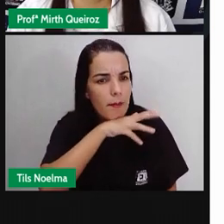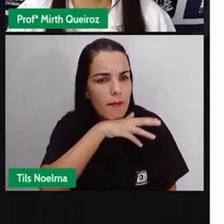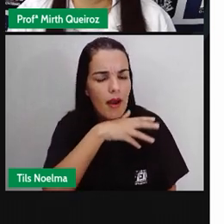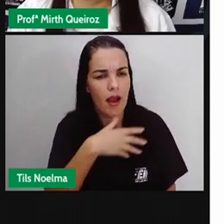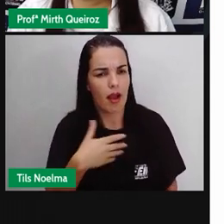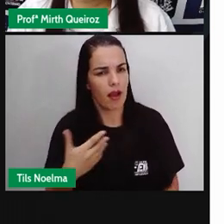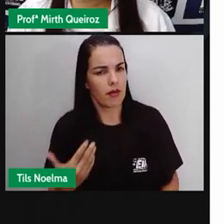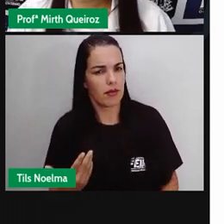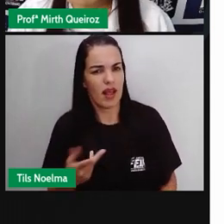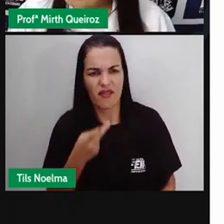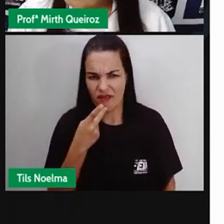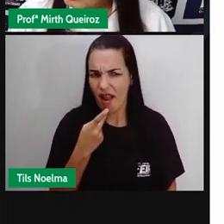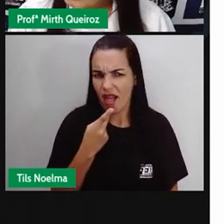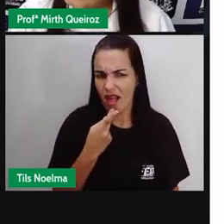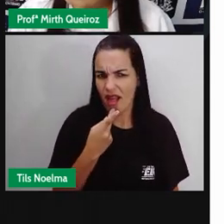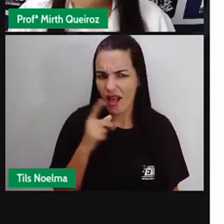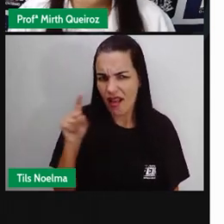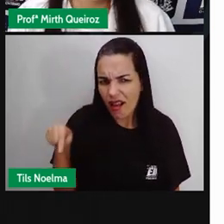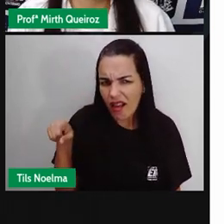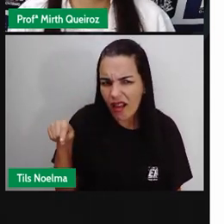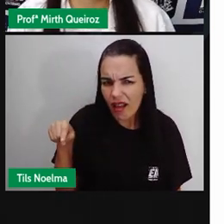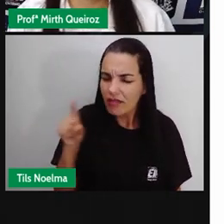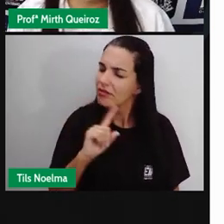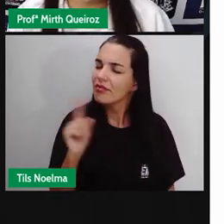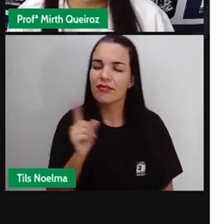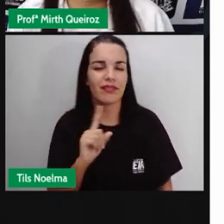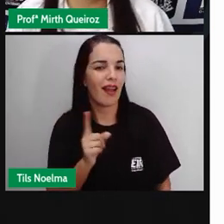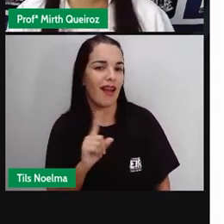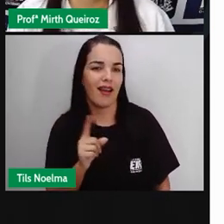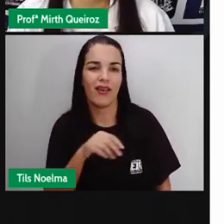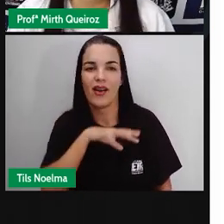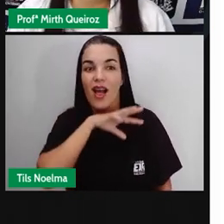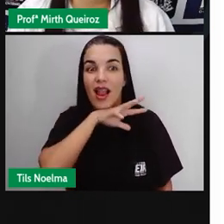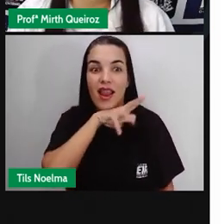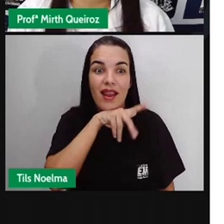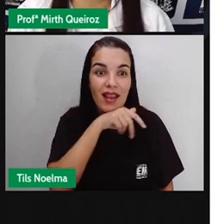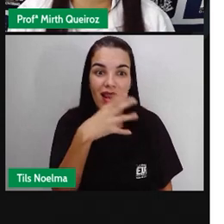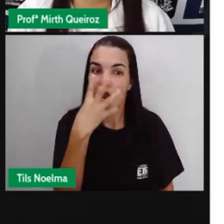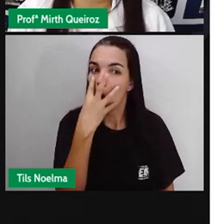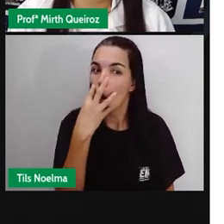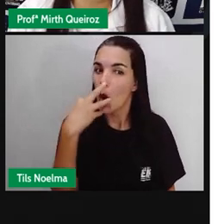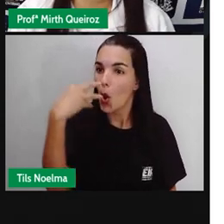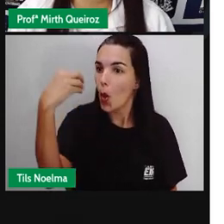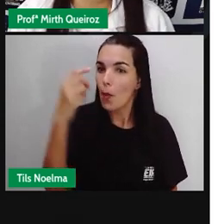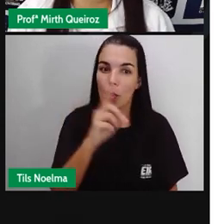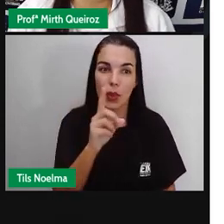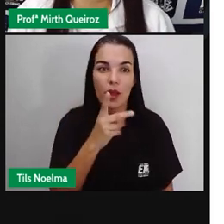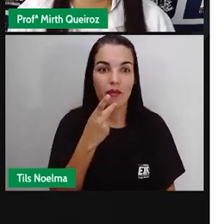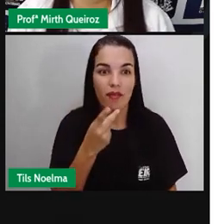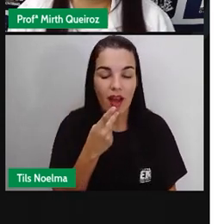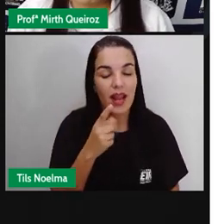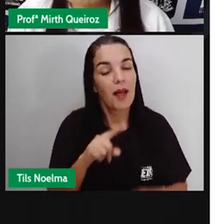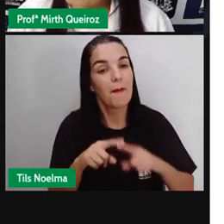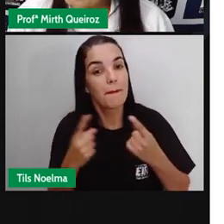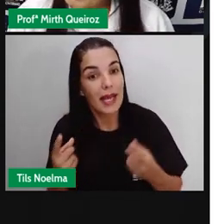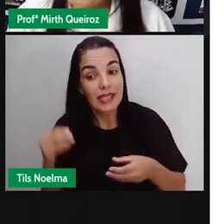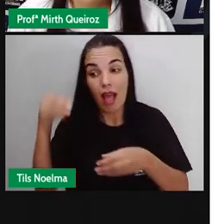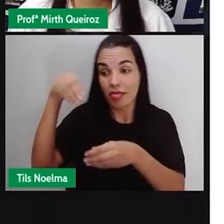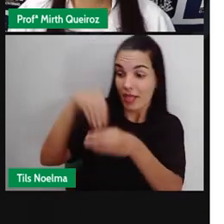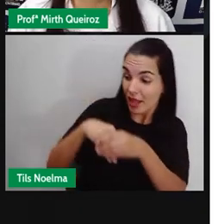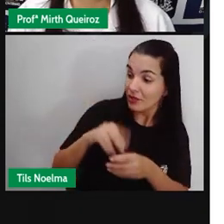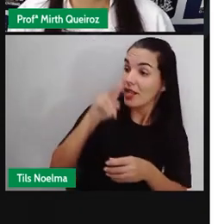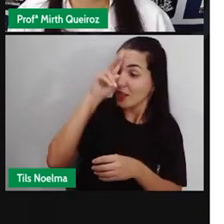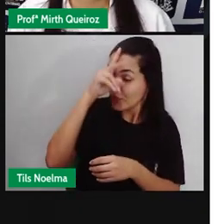geralmente, eles falam, gente? Não, o lobo não fala, né? Mas dentro dessa história, o lobo, ele falava